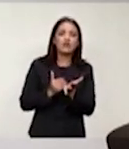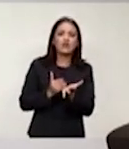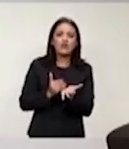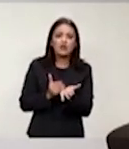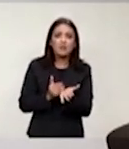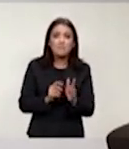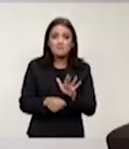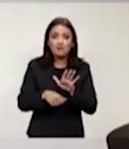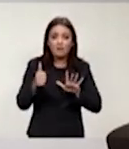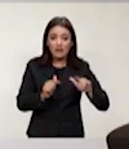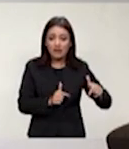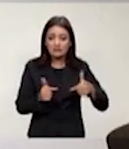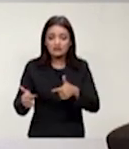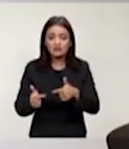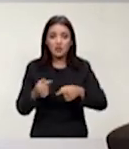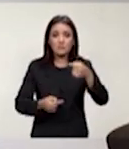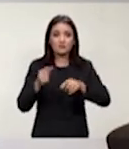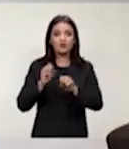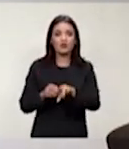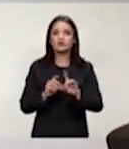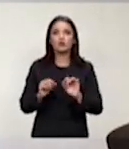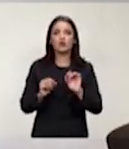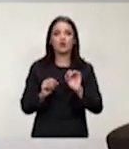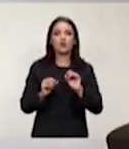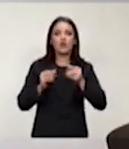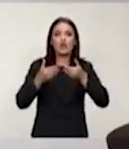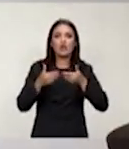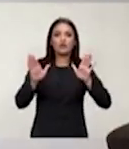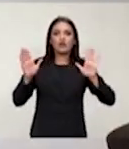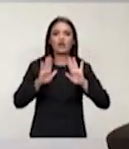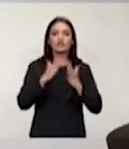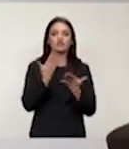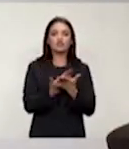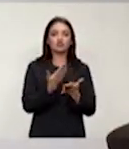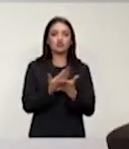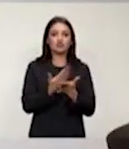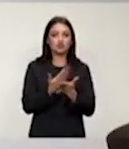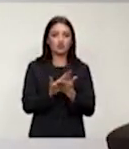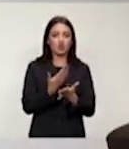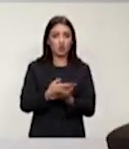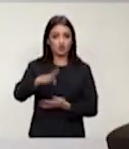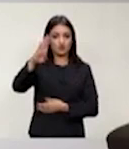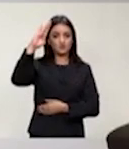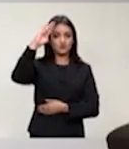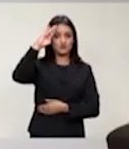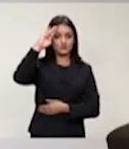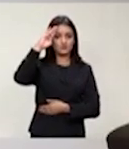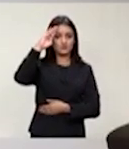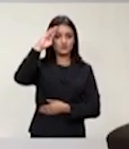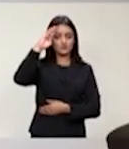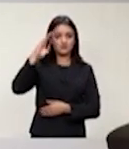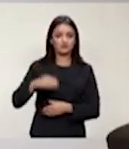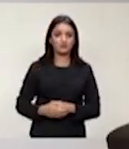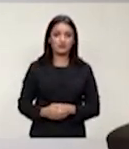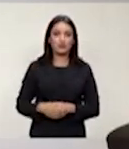foi a criação de chamadas escolas cívicas militares. A